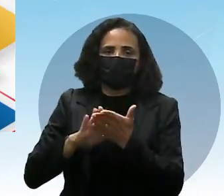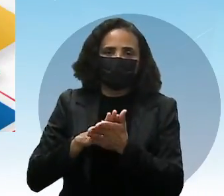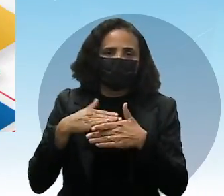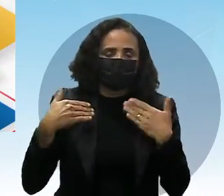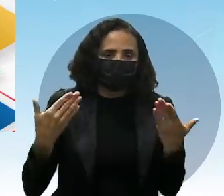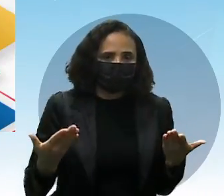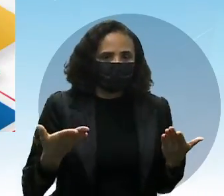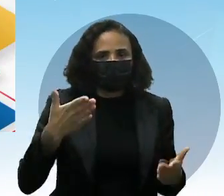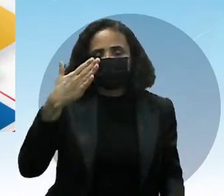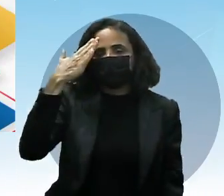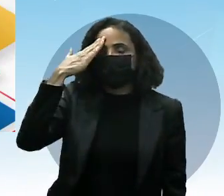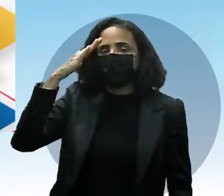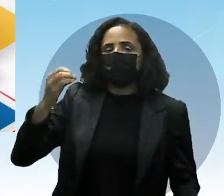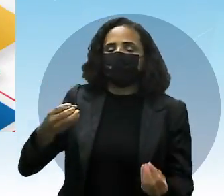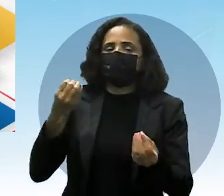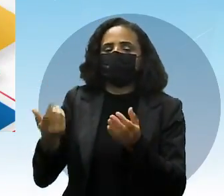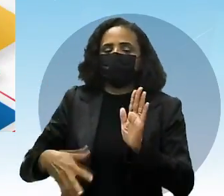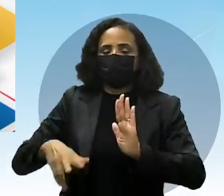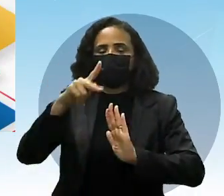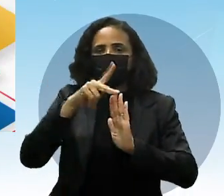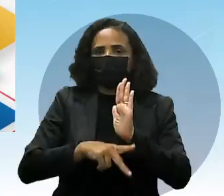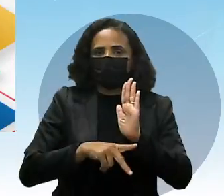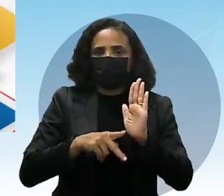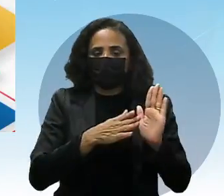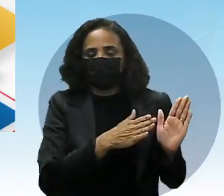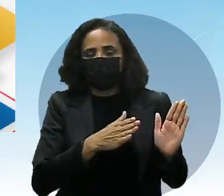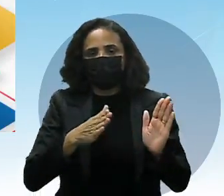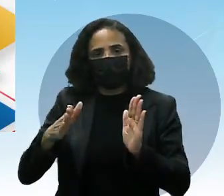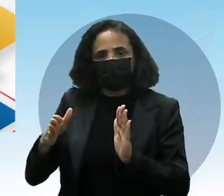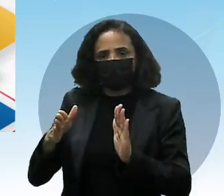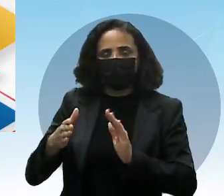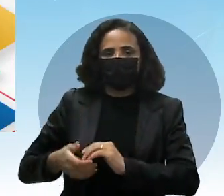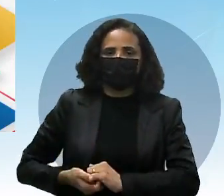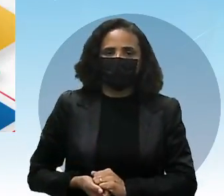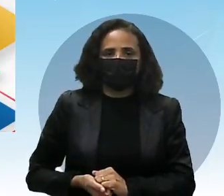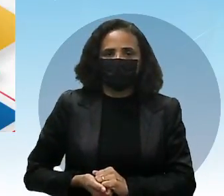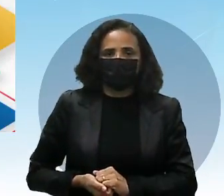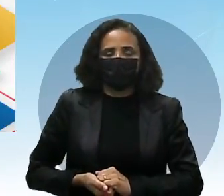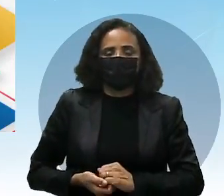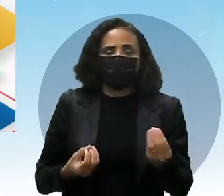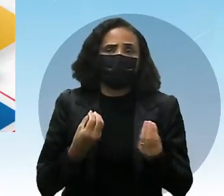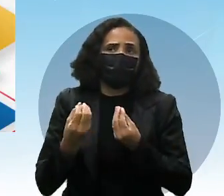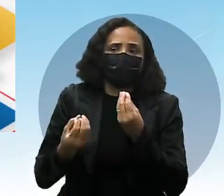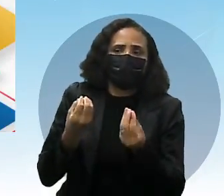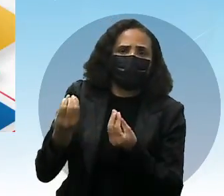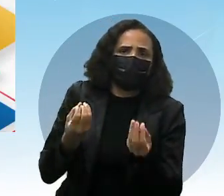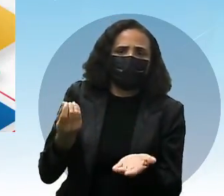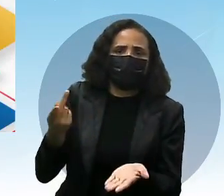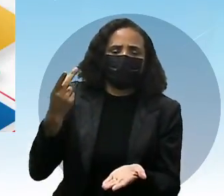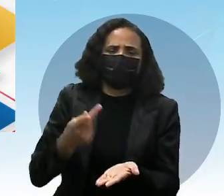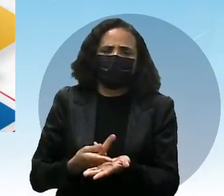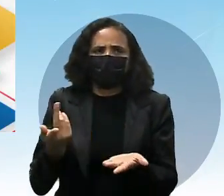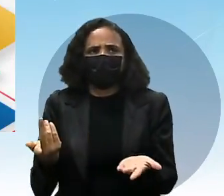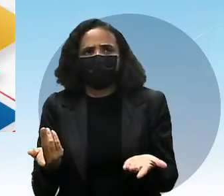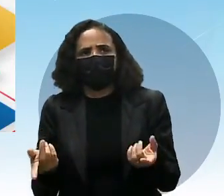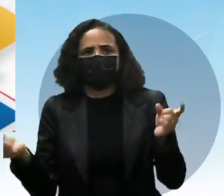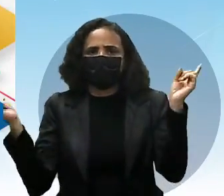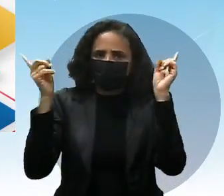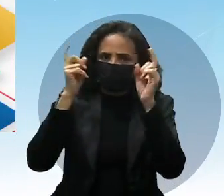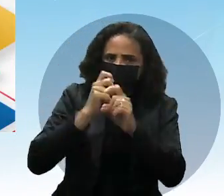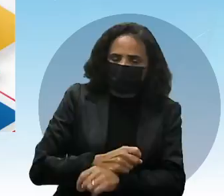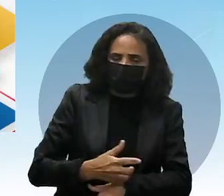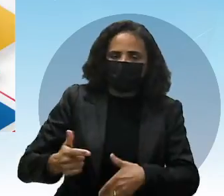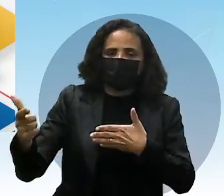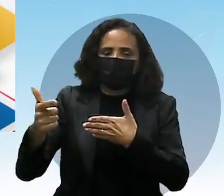Aí não se sabe Em quantos projetos ele estava Não se tem noção Do que era de fato O